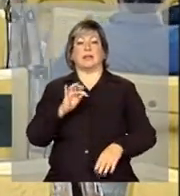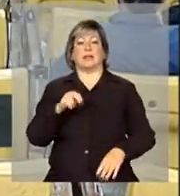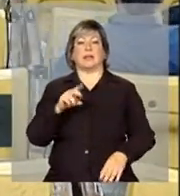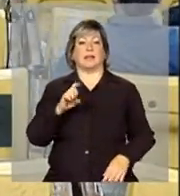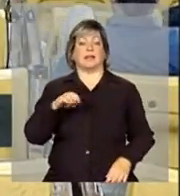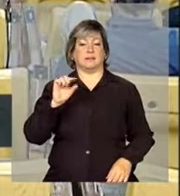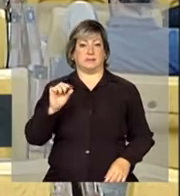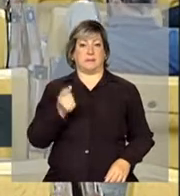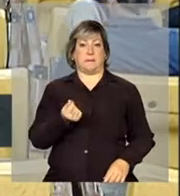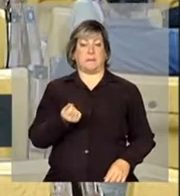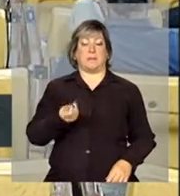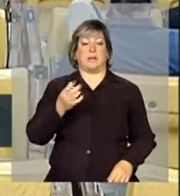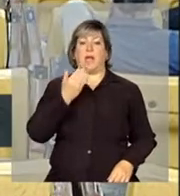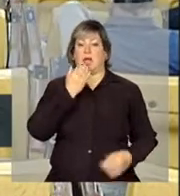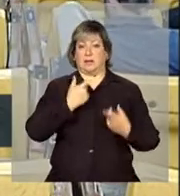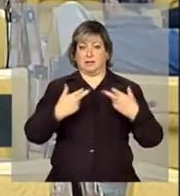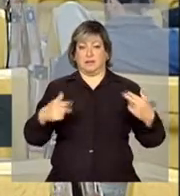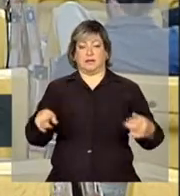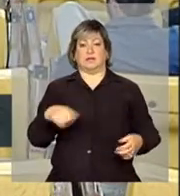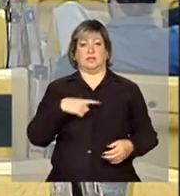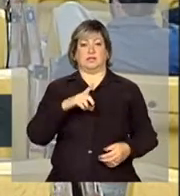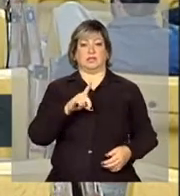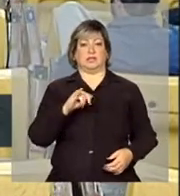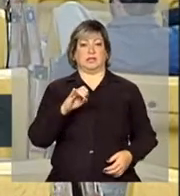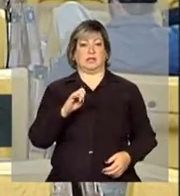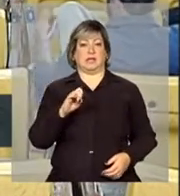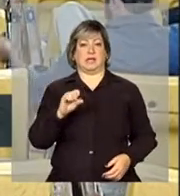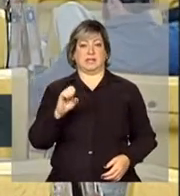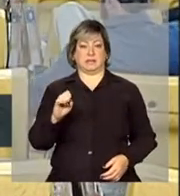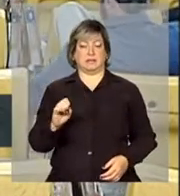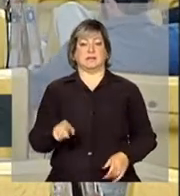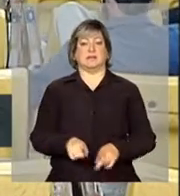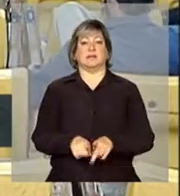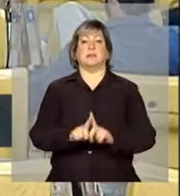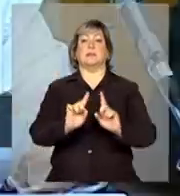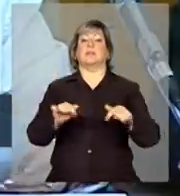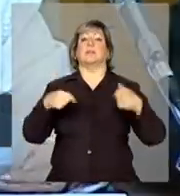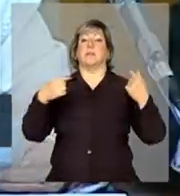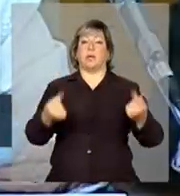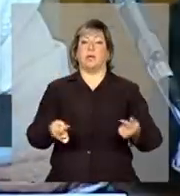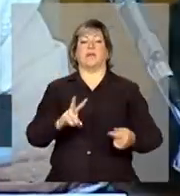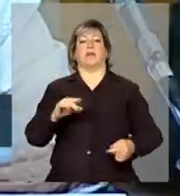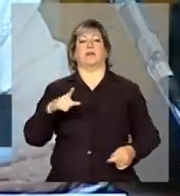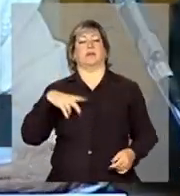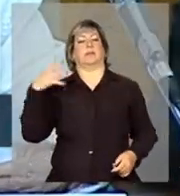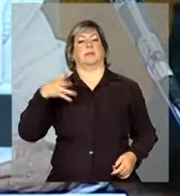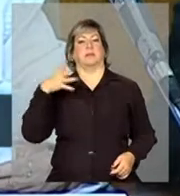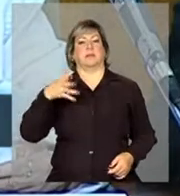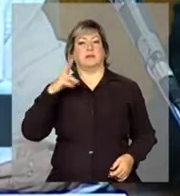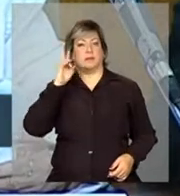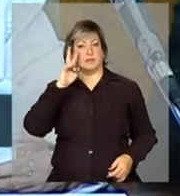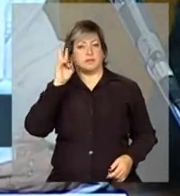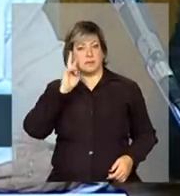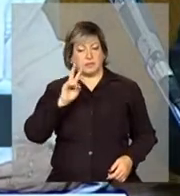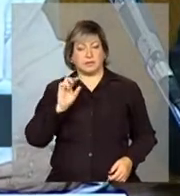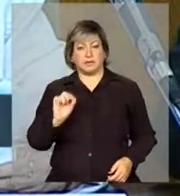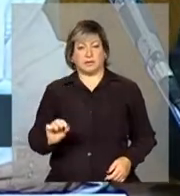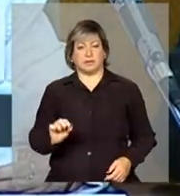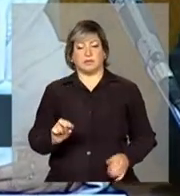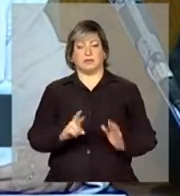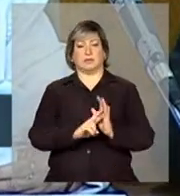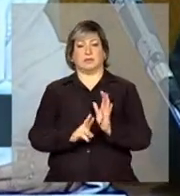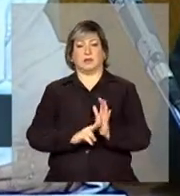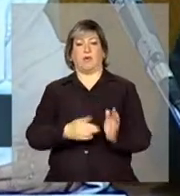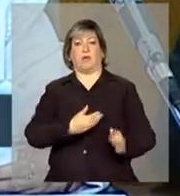que é uma análise do Diese. E, depois, teremos uma fala sobre medidas governamentais que